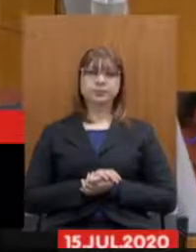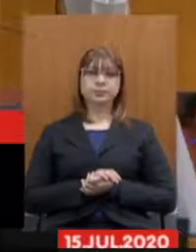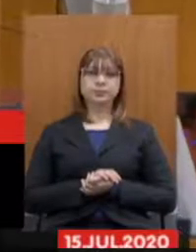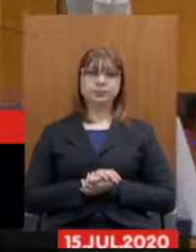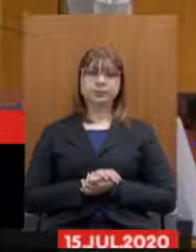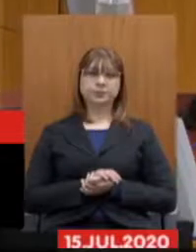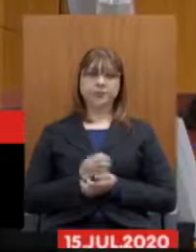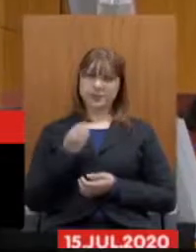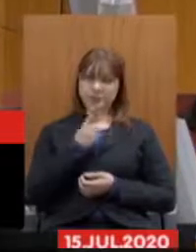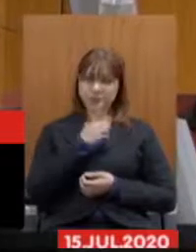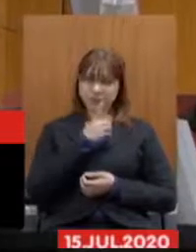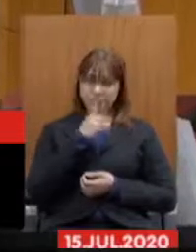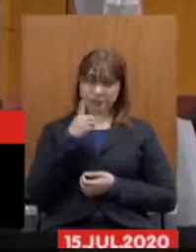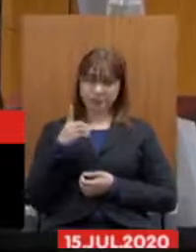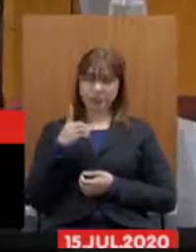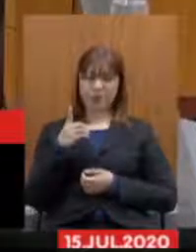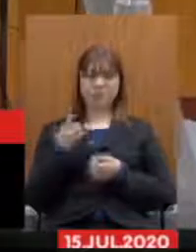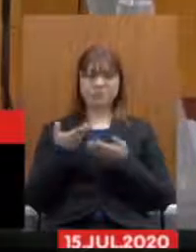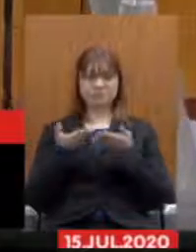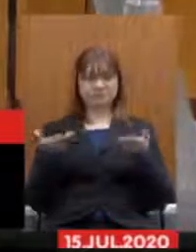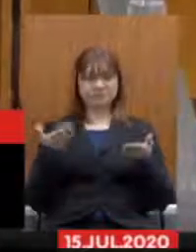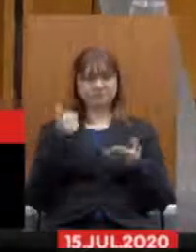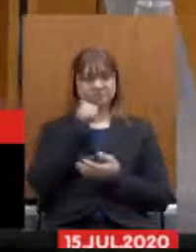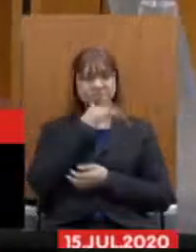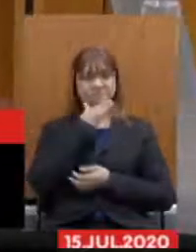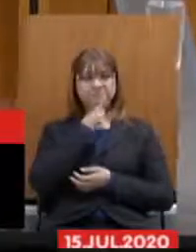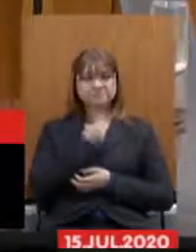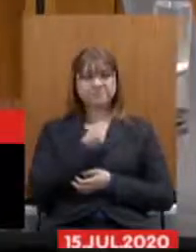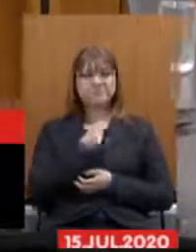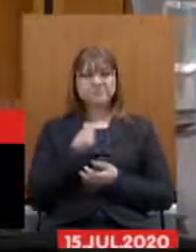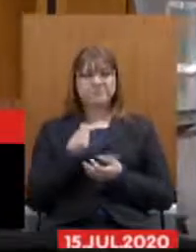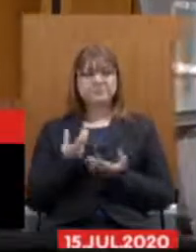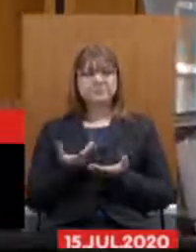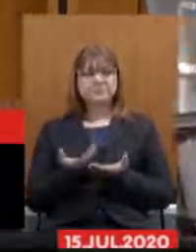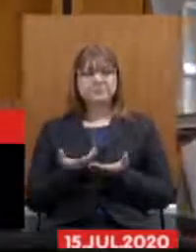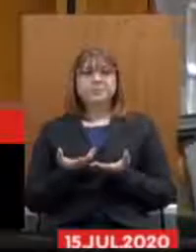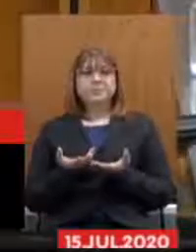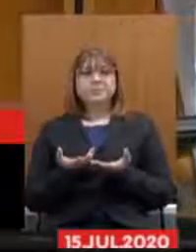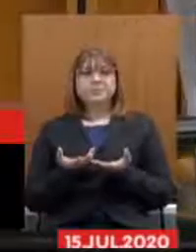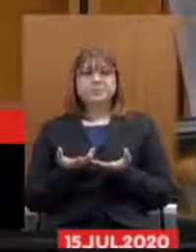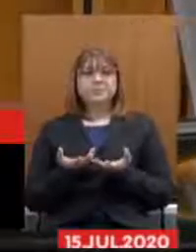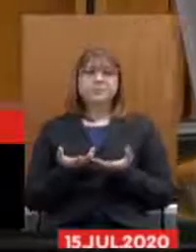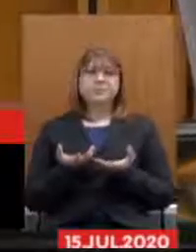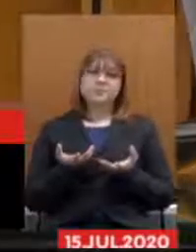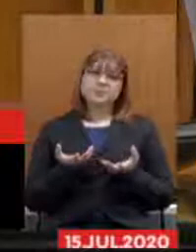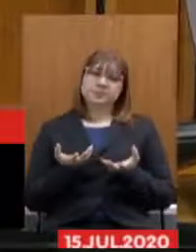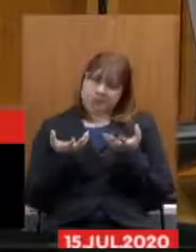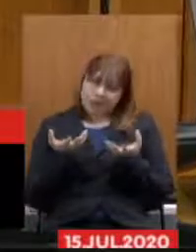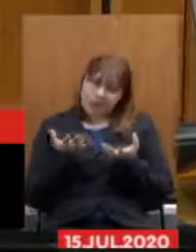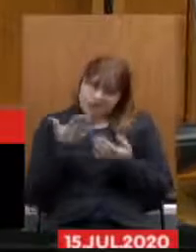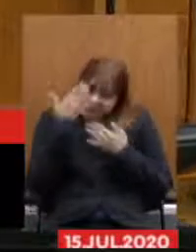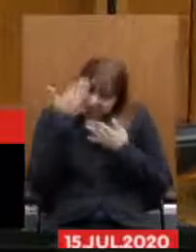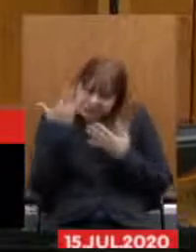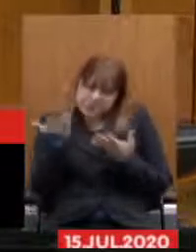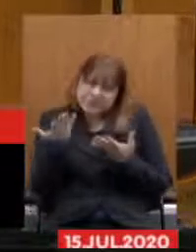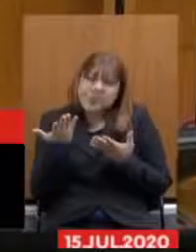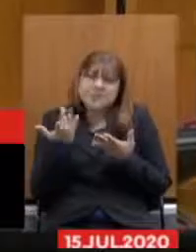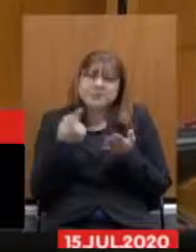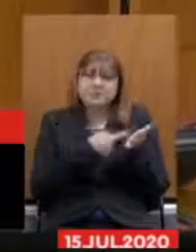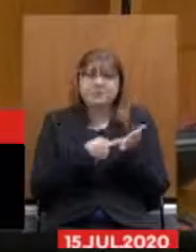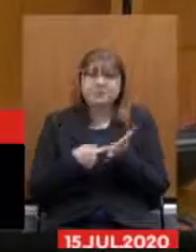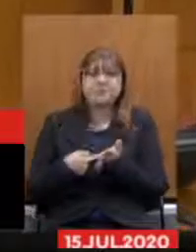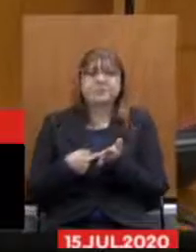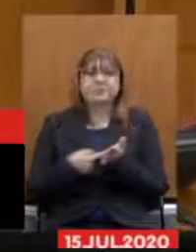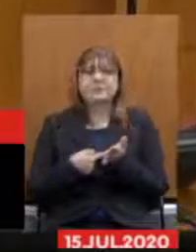bom dia a todos eu queria agradecer o convite que foi